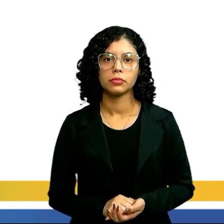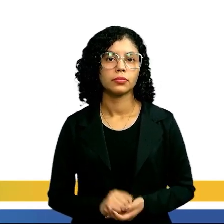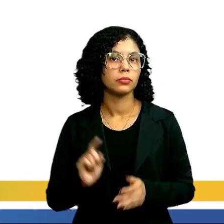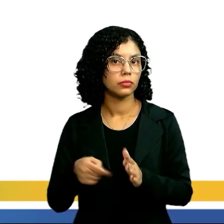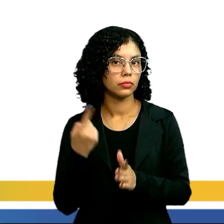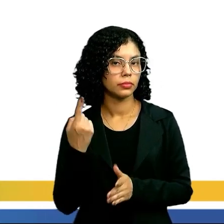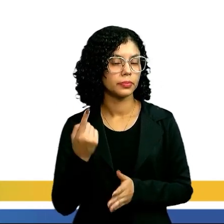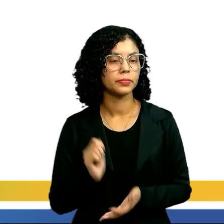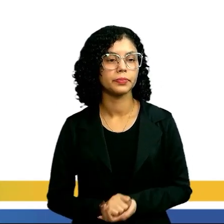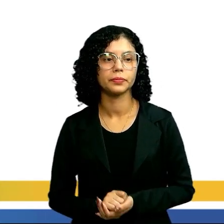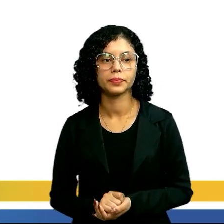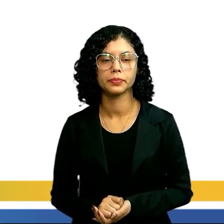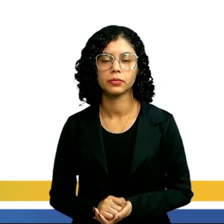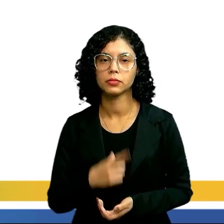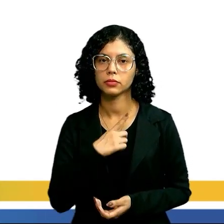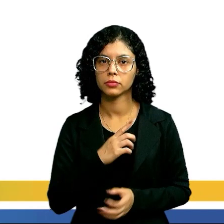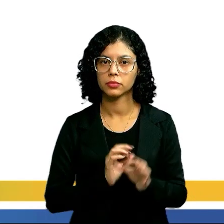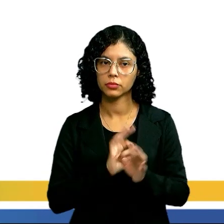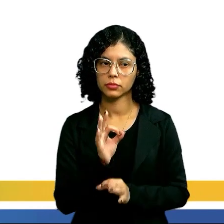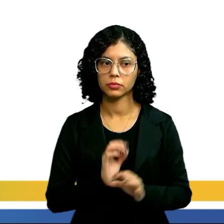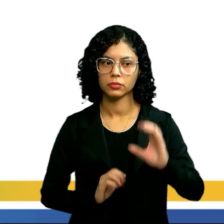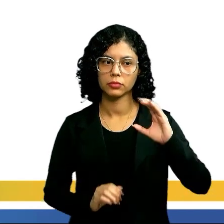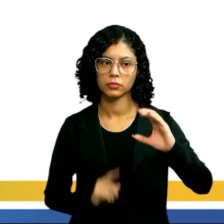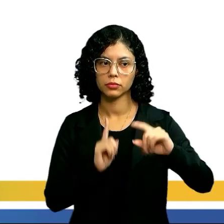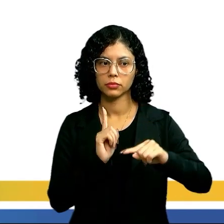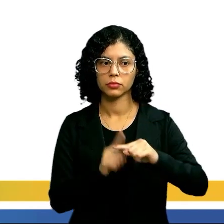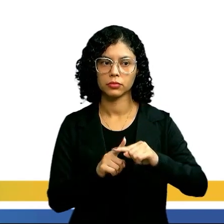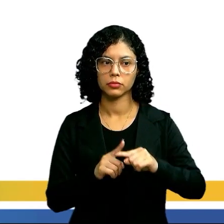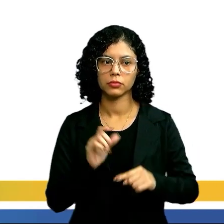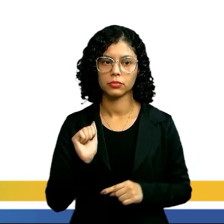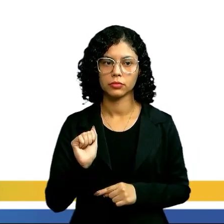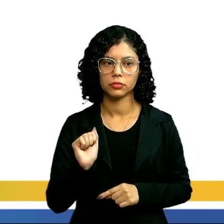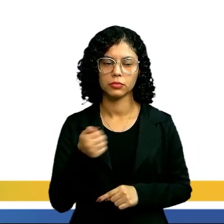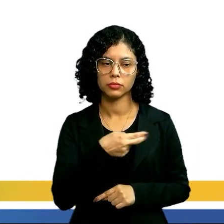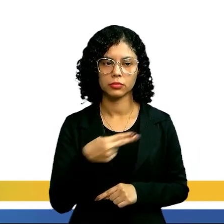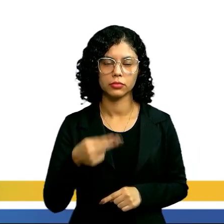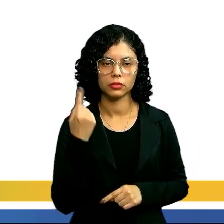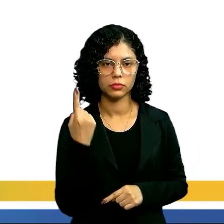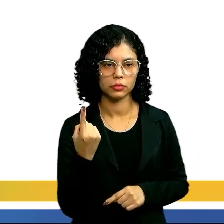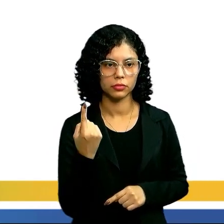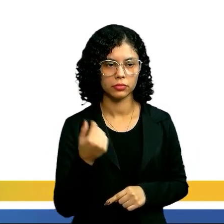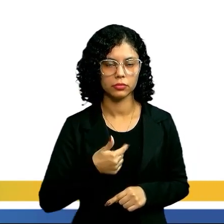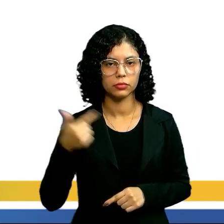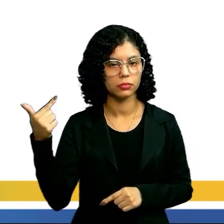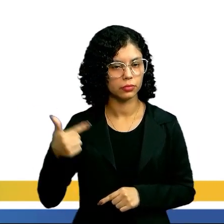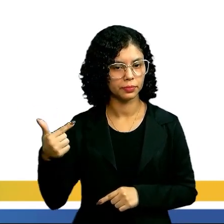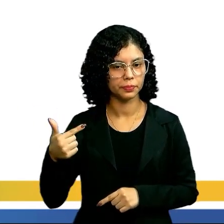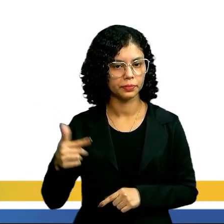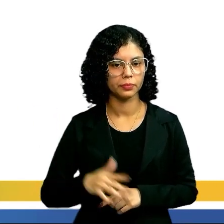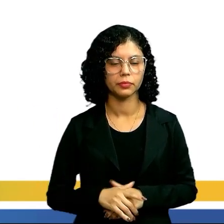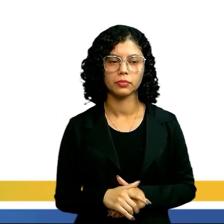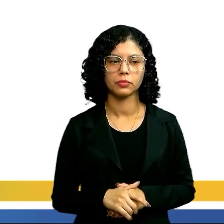como primeiro passo. Então, vamos montar o segundo passo. C mais A é igual a 1.